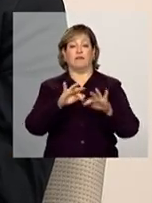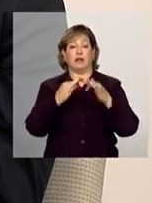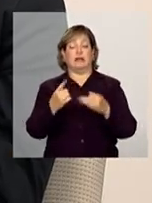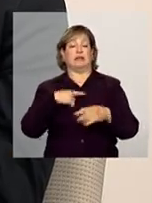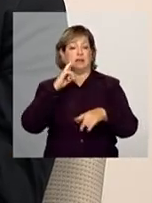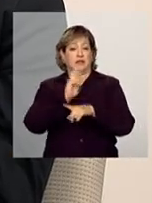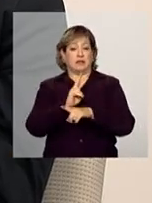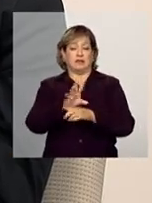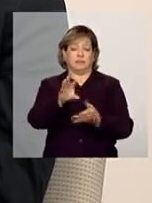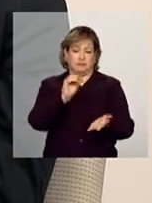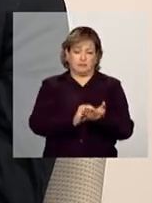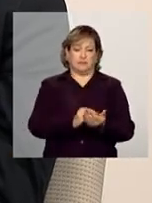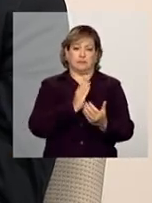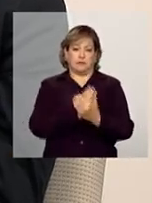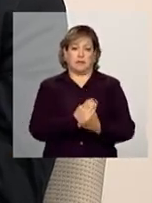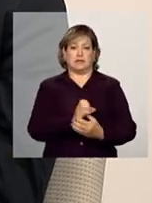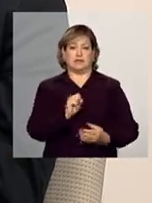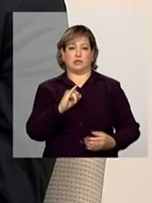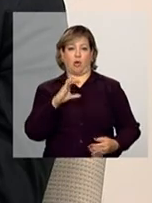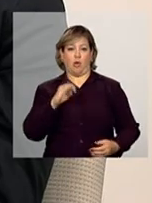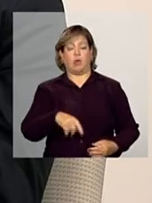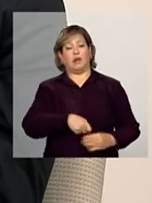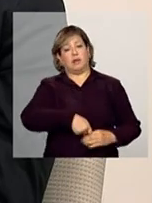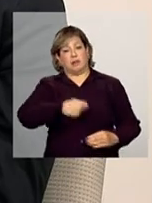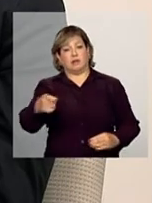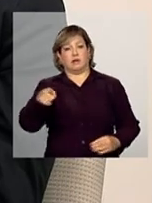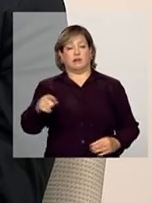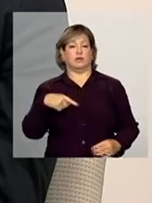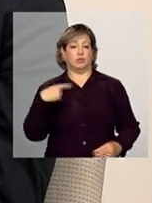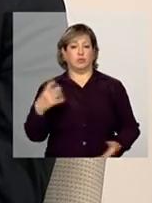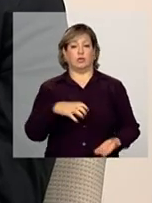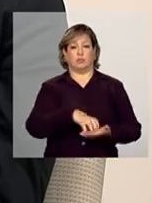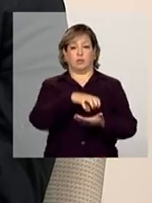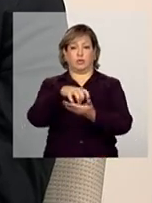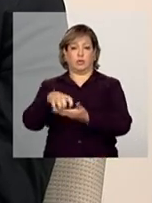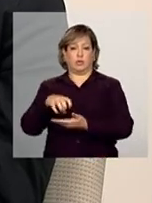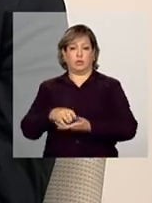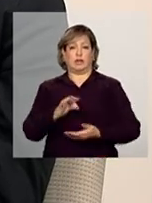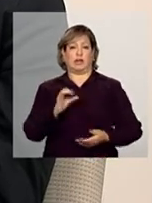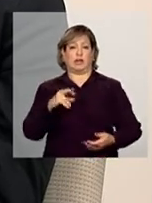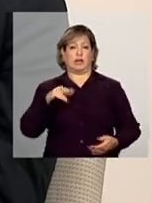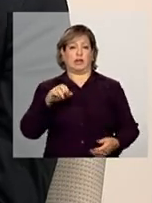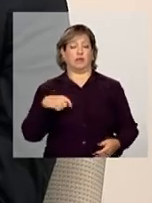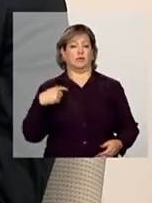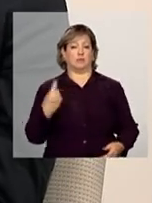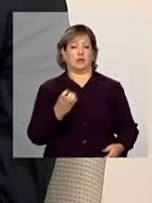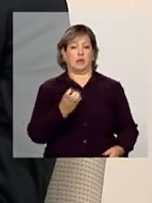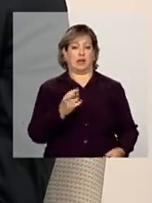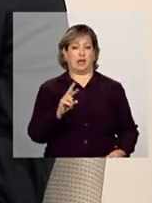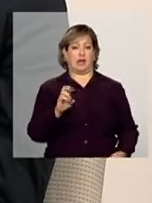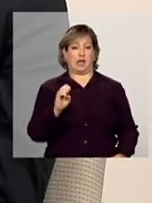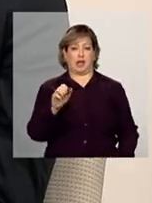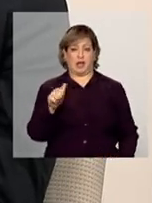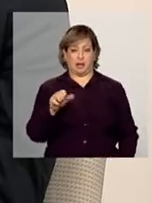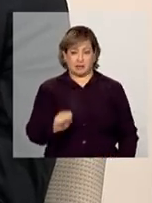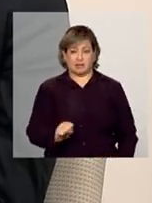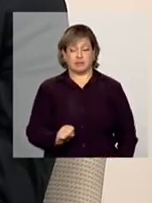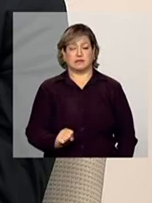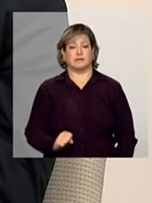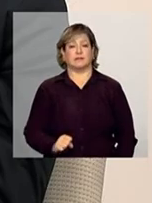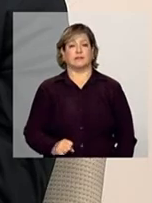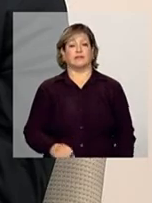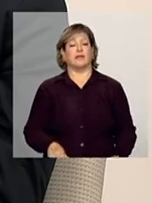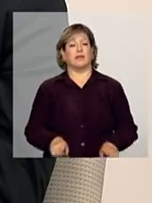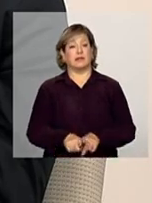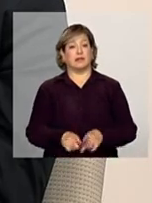no SICOM e encaminhe simultaneamente para as equipes de técnicas de referência dos CREAS, para que justamente